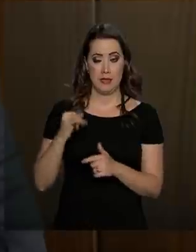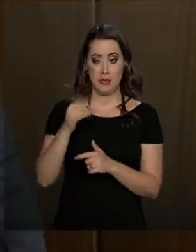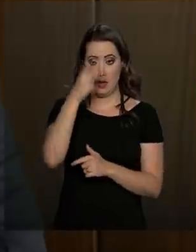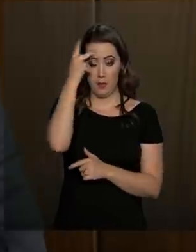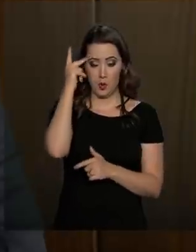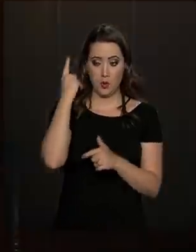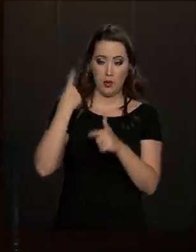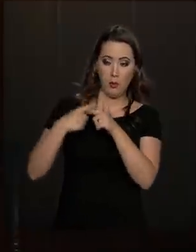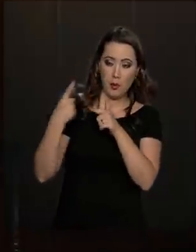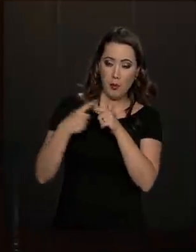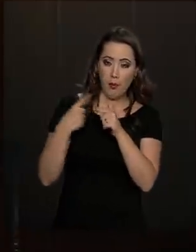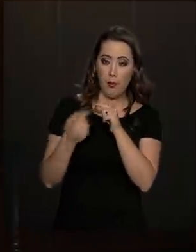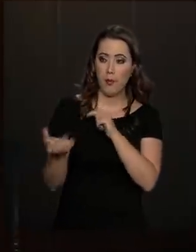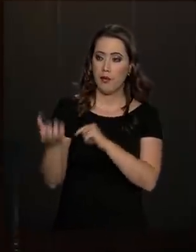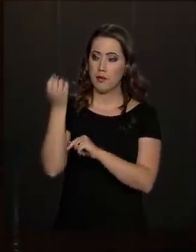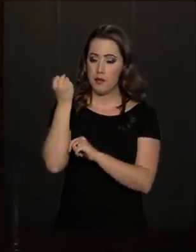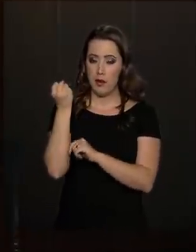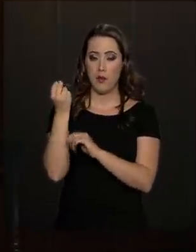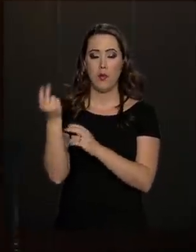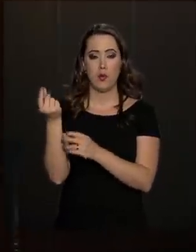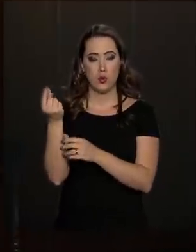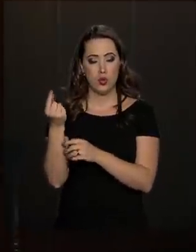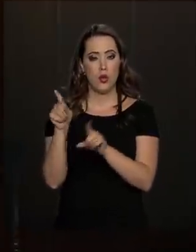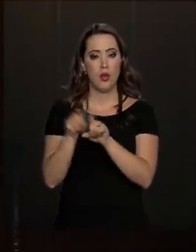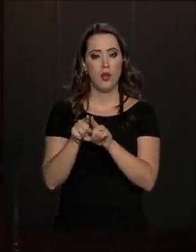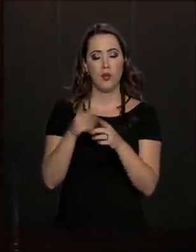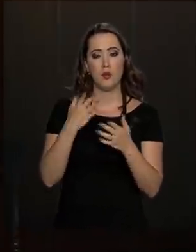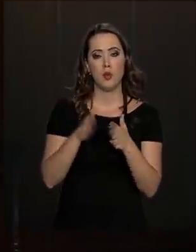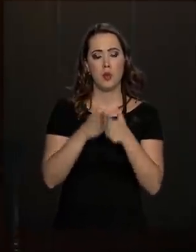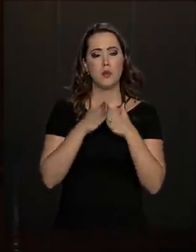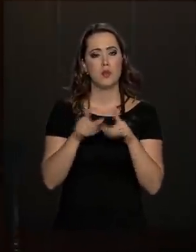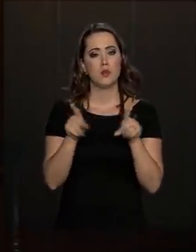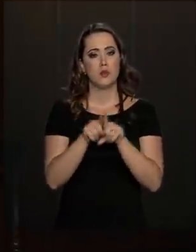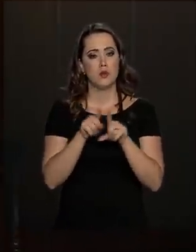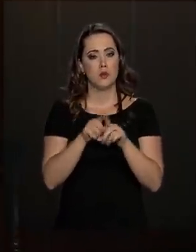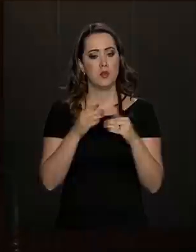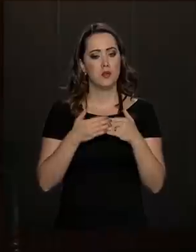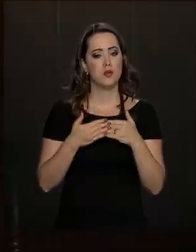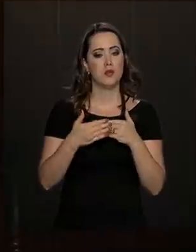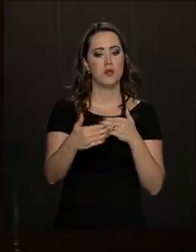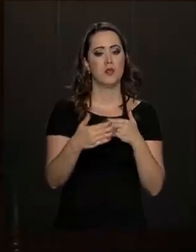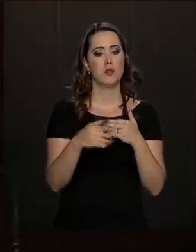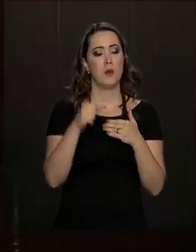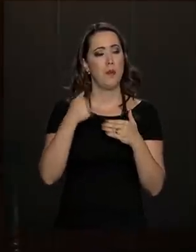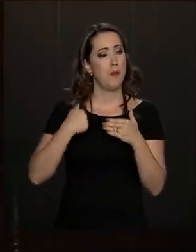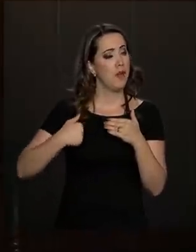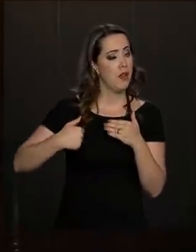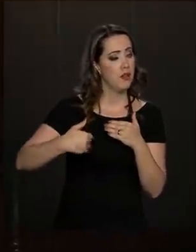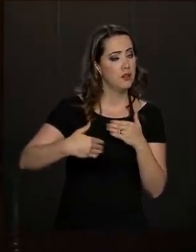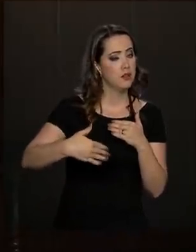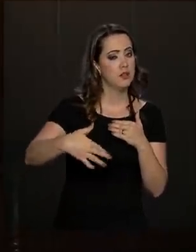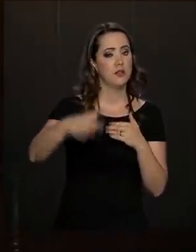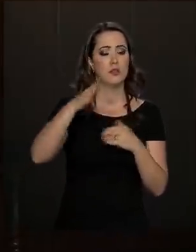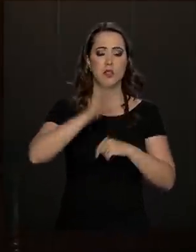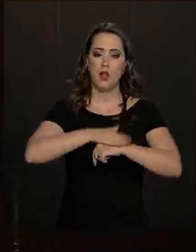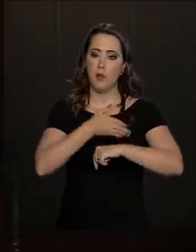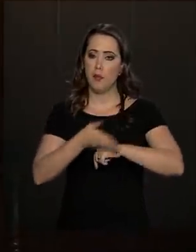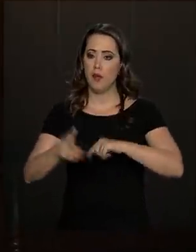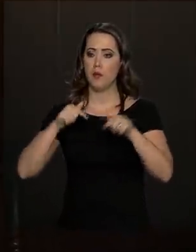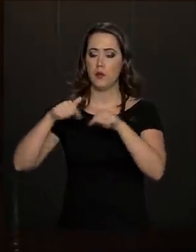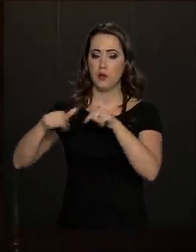para trabalhar, porque teve algum problema. E pedimos também que ficasse um pouco mais de tempo no